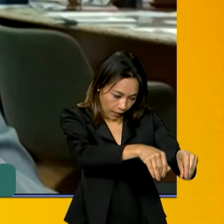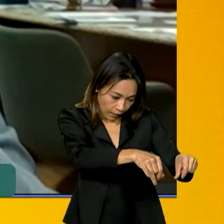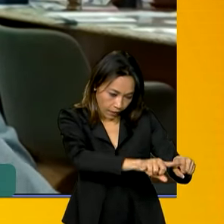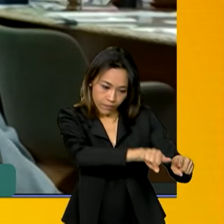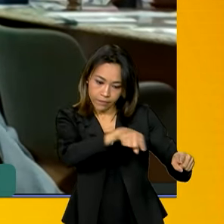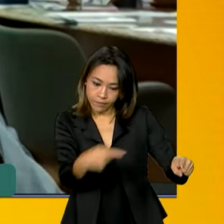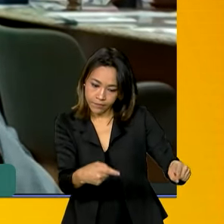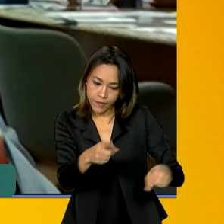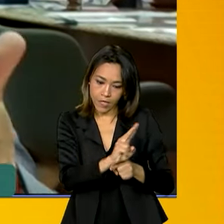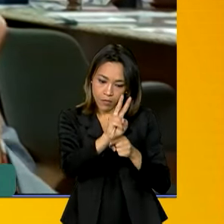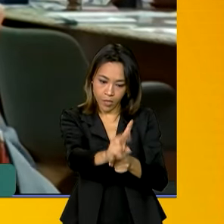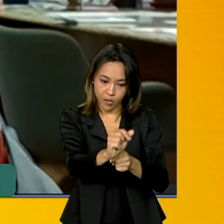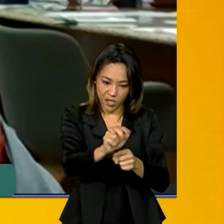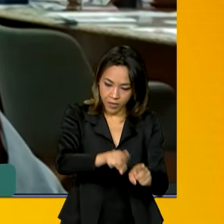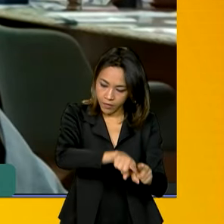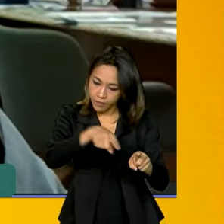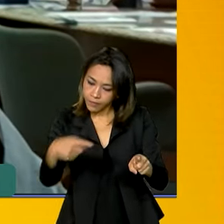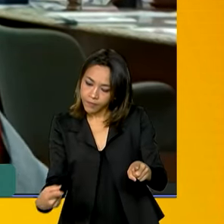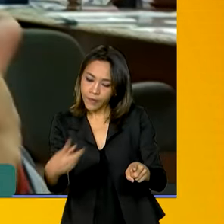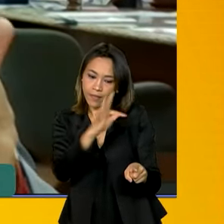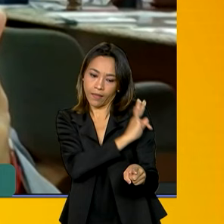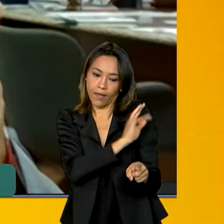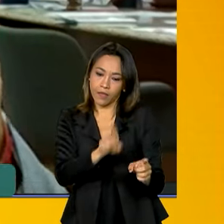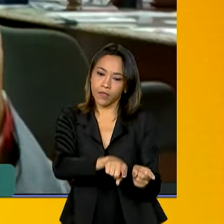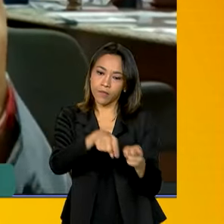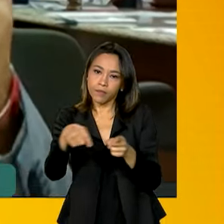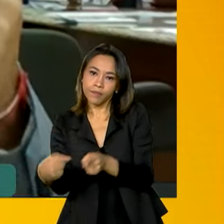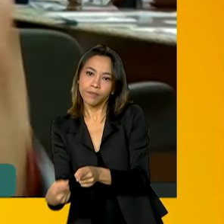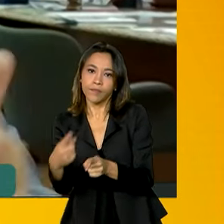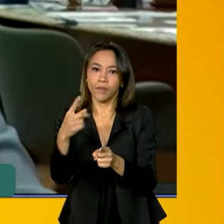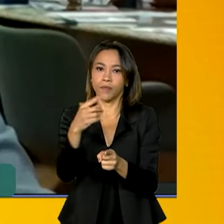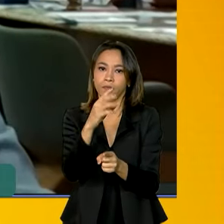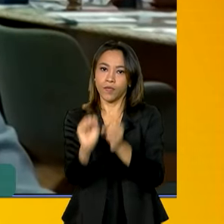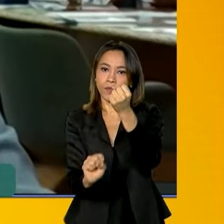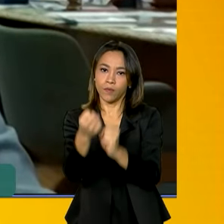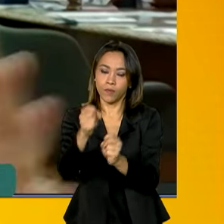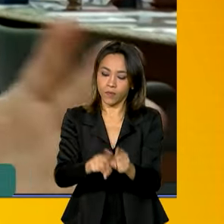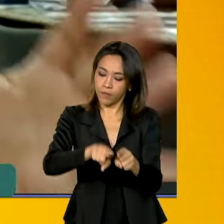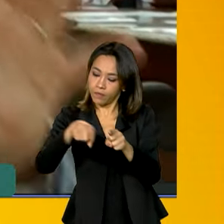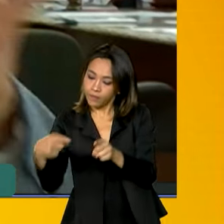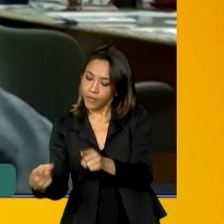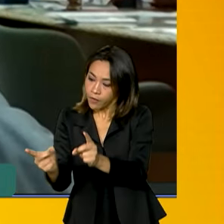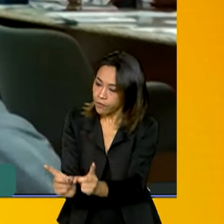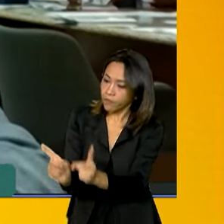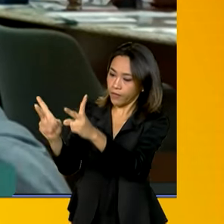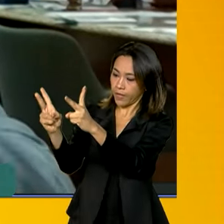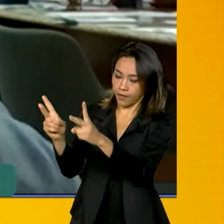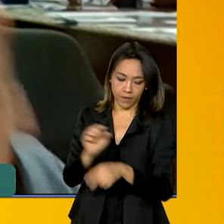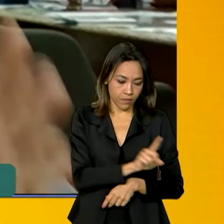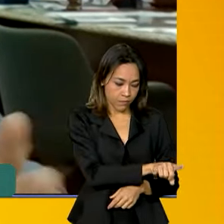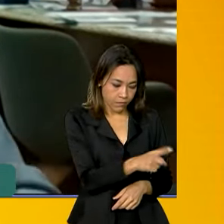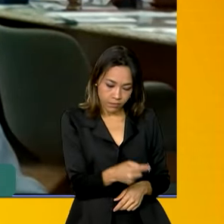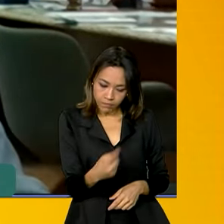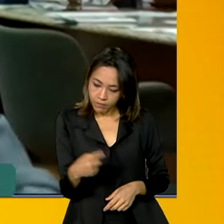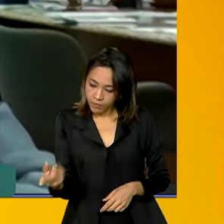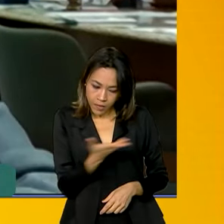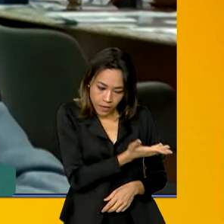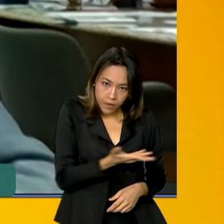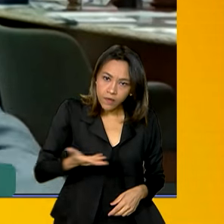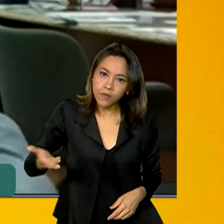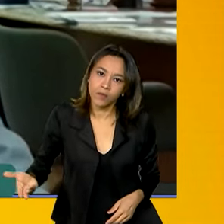crédito, pela assistência técnica, pela agroindústria e pelo acesso ao mercado. Todo esse ciclo, nós